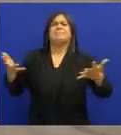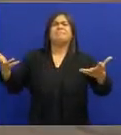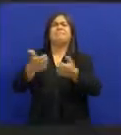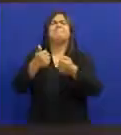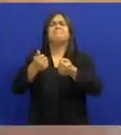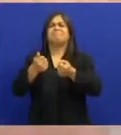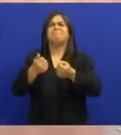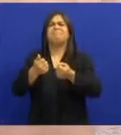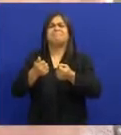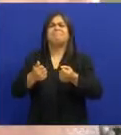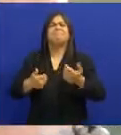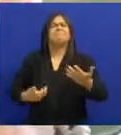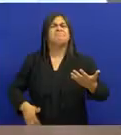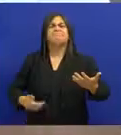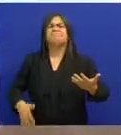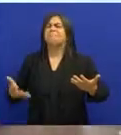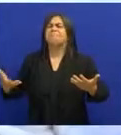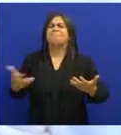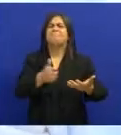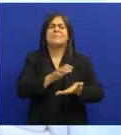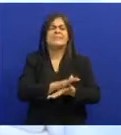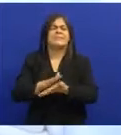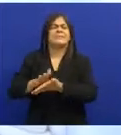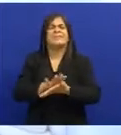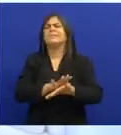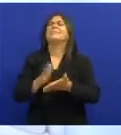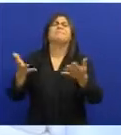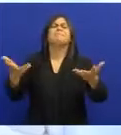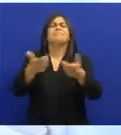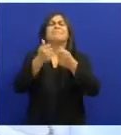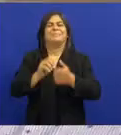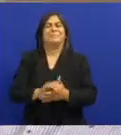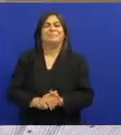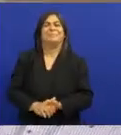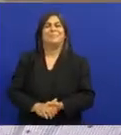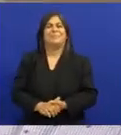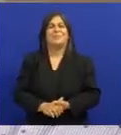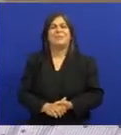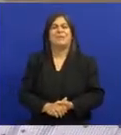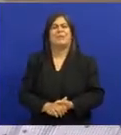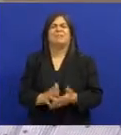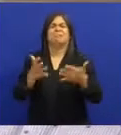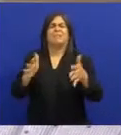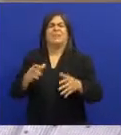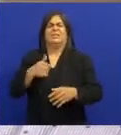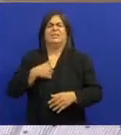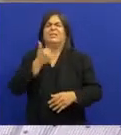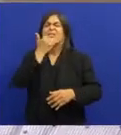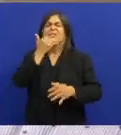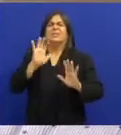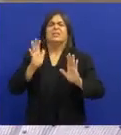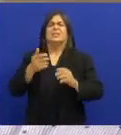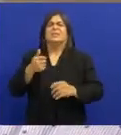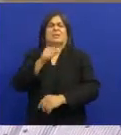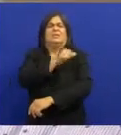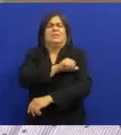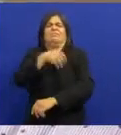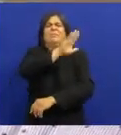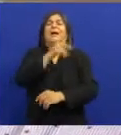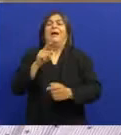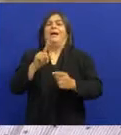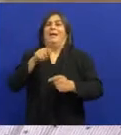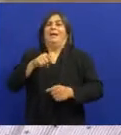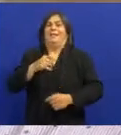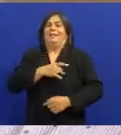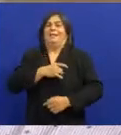Pandeirista Cantou Tocava um violão Uns baiãozinhos Que eu gostava que ele fazia Ele relutava E ir para o Rio de Janeiro Porque ele não Tinha